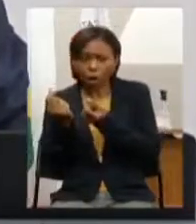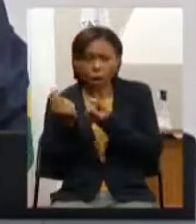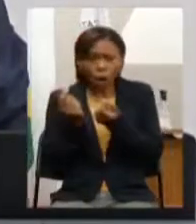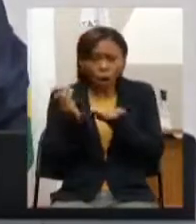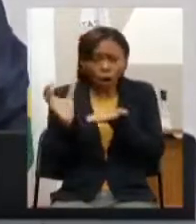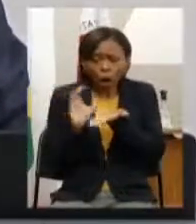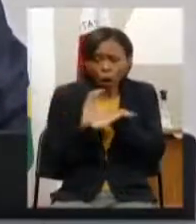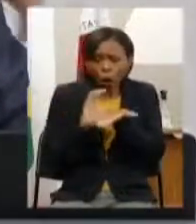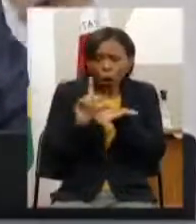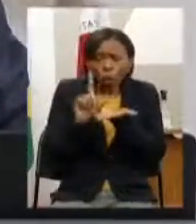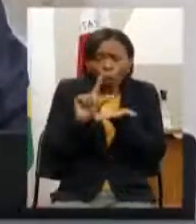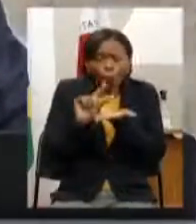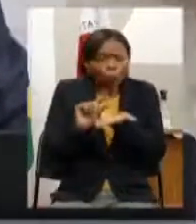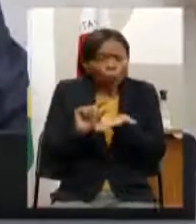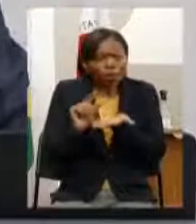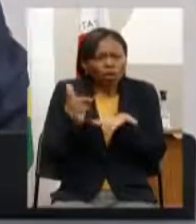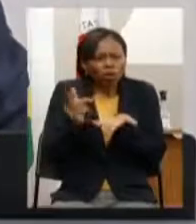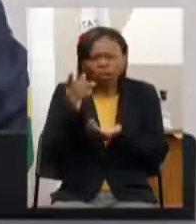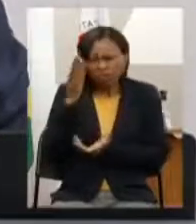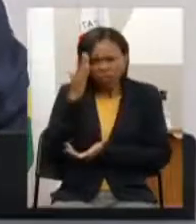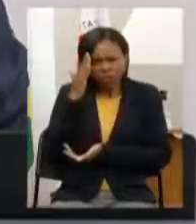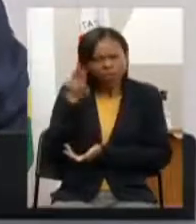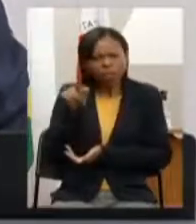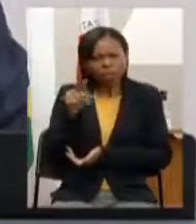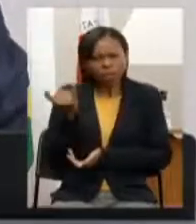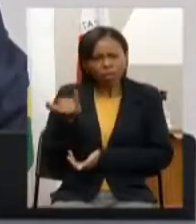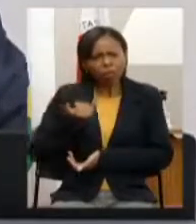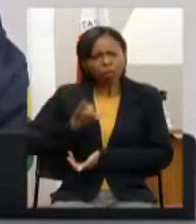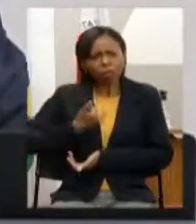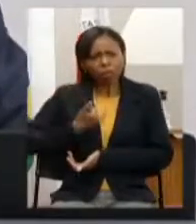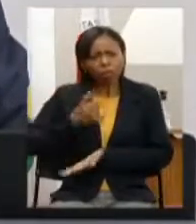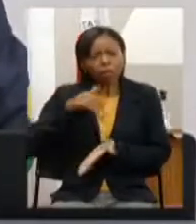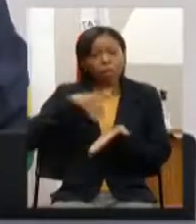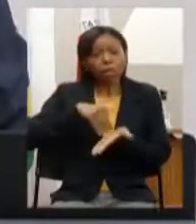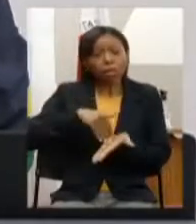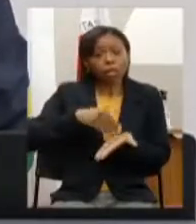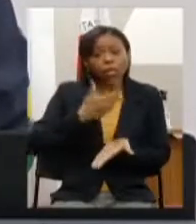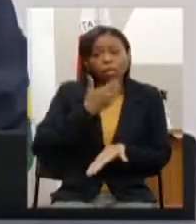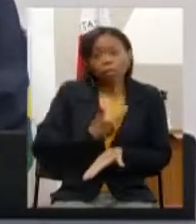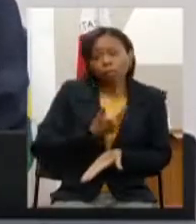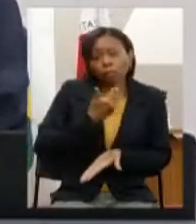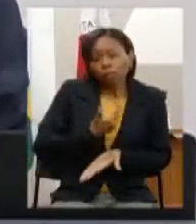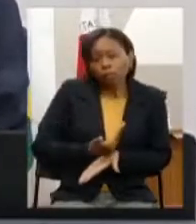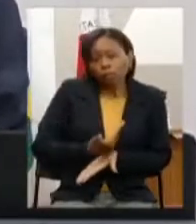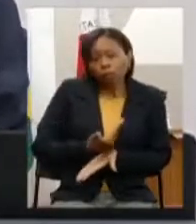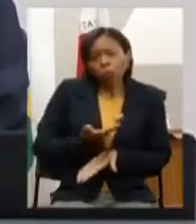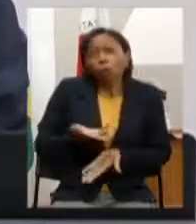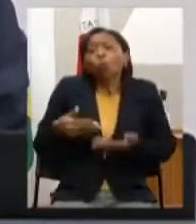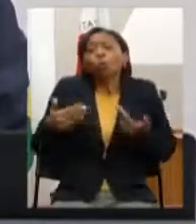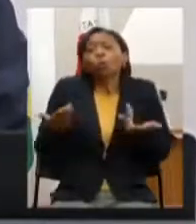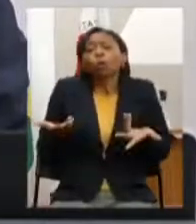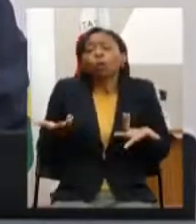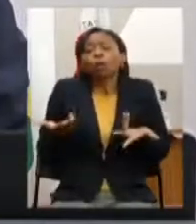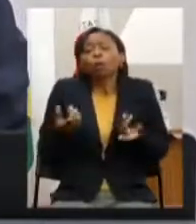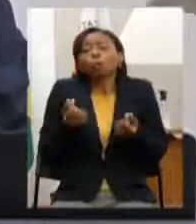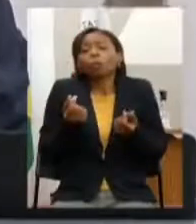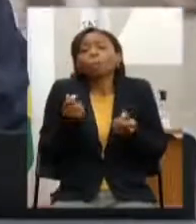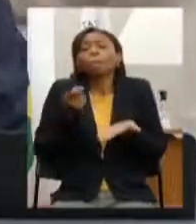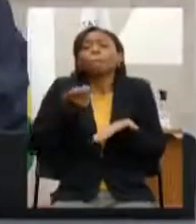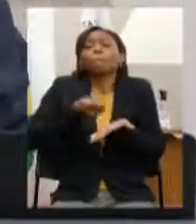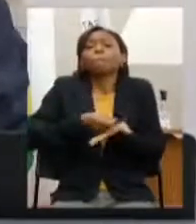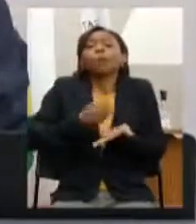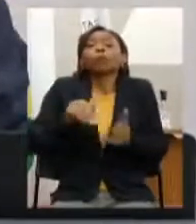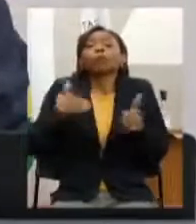você saberia me dizer tem uma projeção até o final do ano qual seria a projeção de pagamento